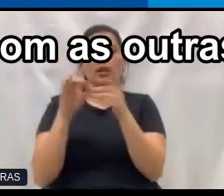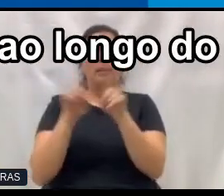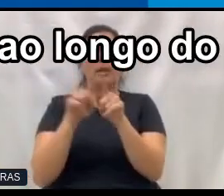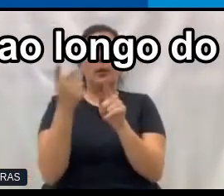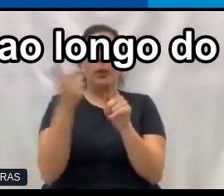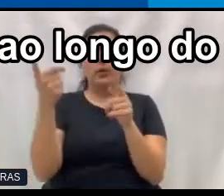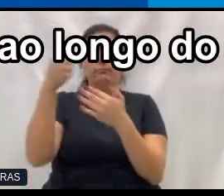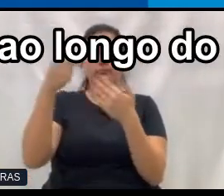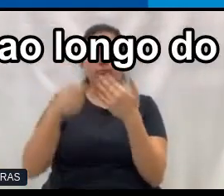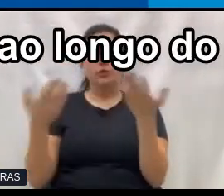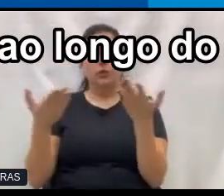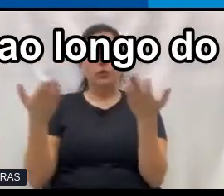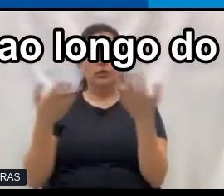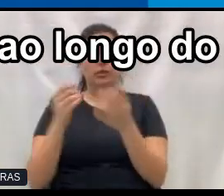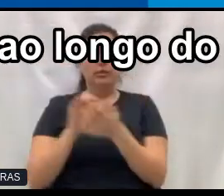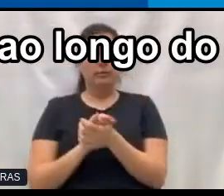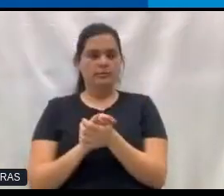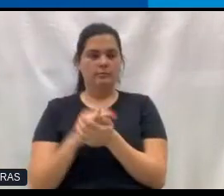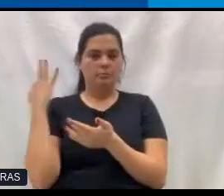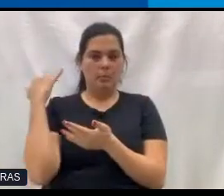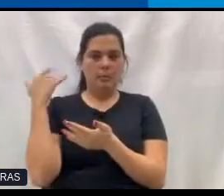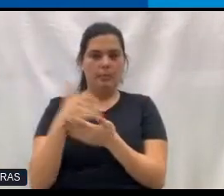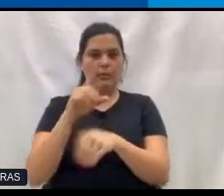palestras que foram dadas aqui ao longo do dia.